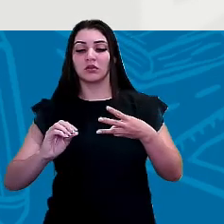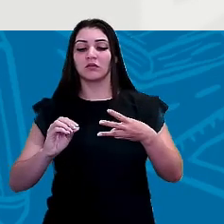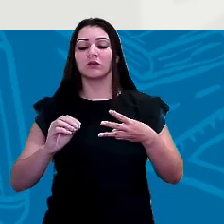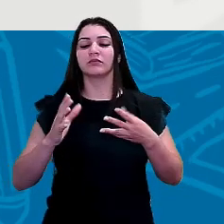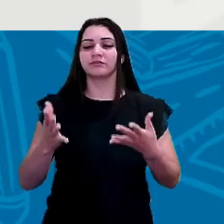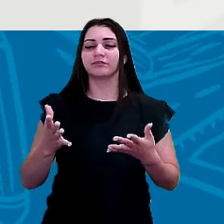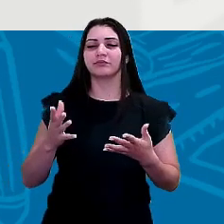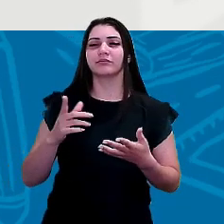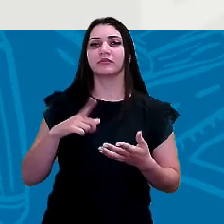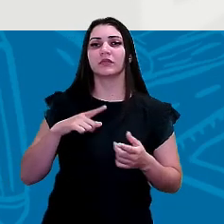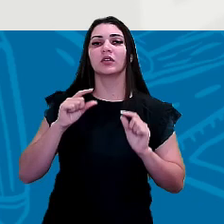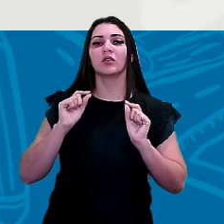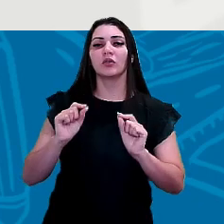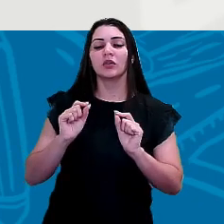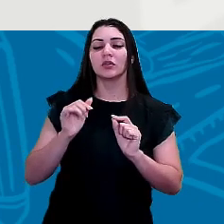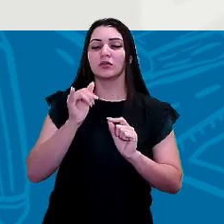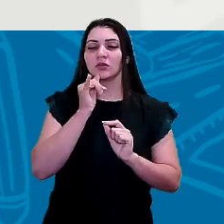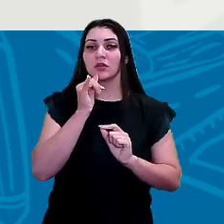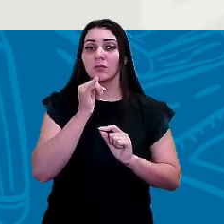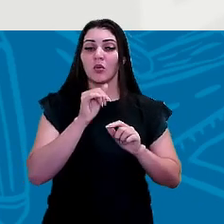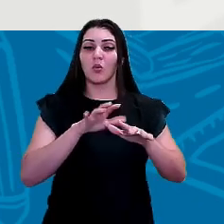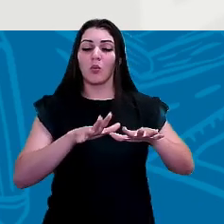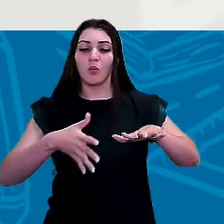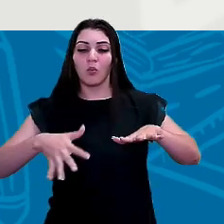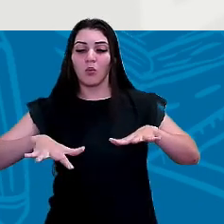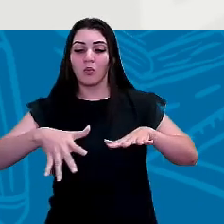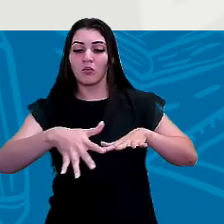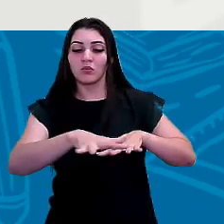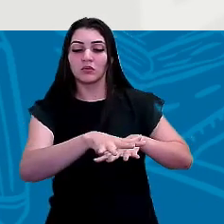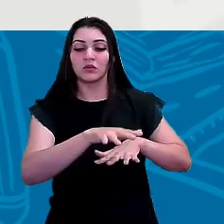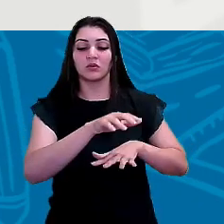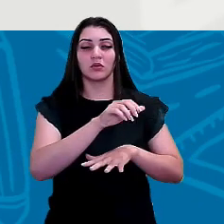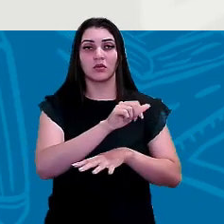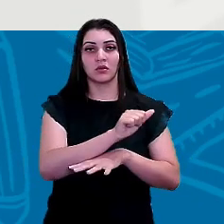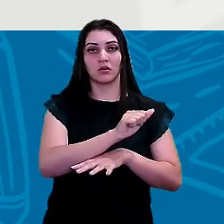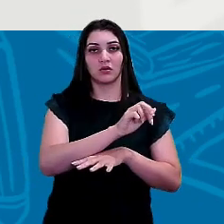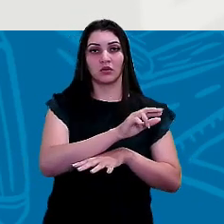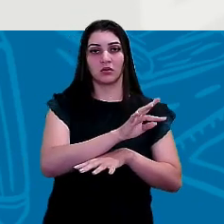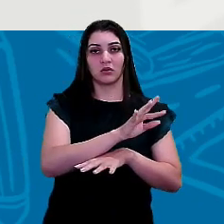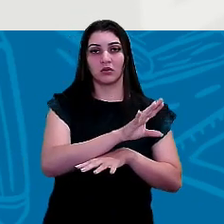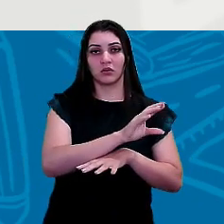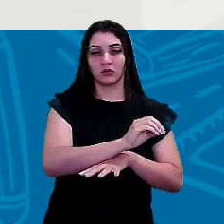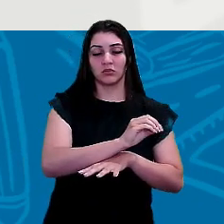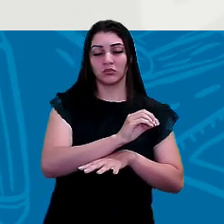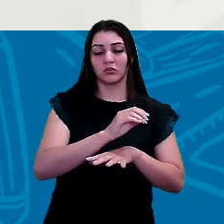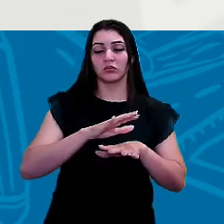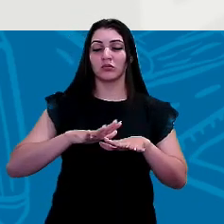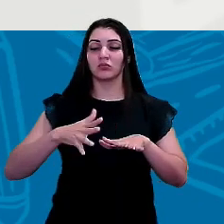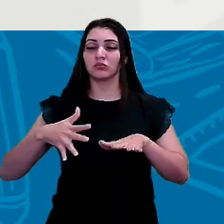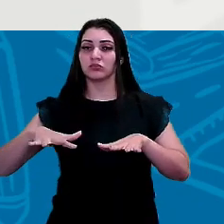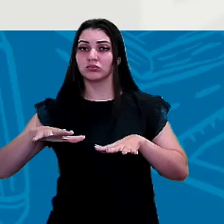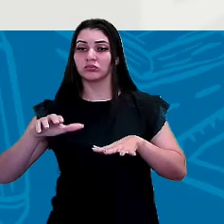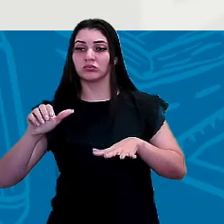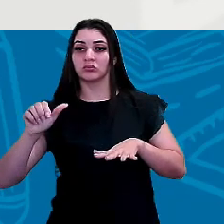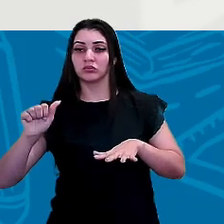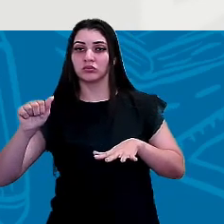suboceano, o Oceano Glacial Ártico ao Norte e o Oceano Glacial Antártico ao Sul.